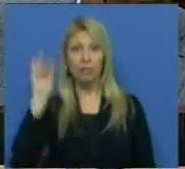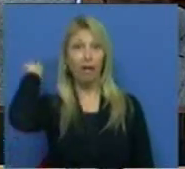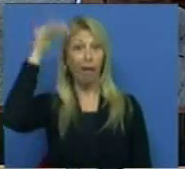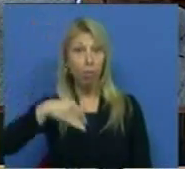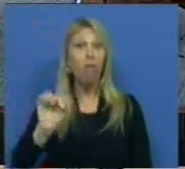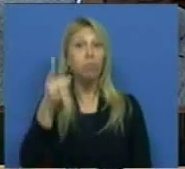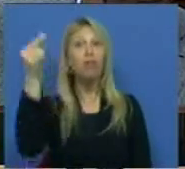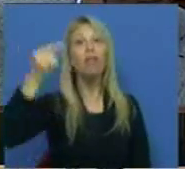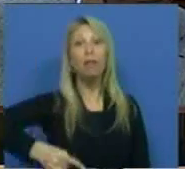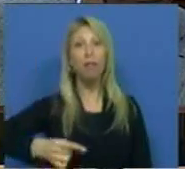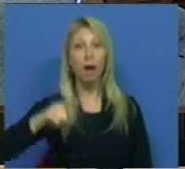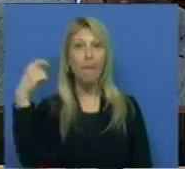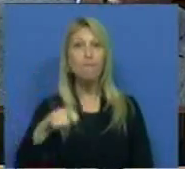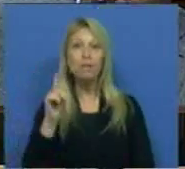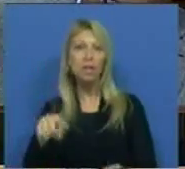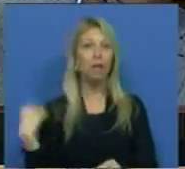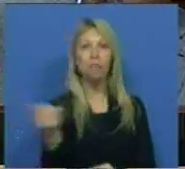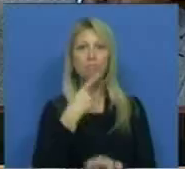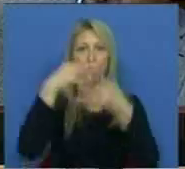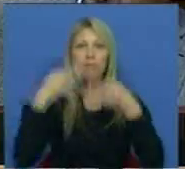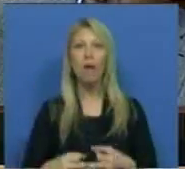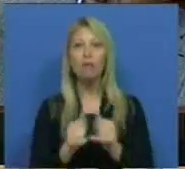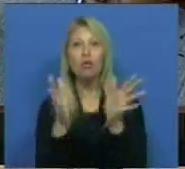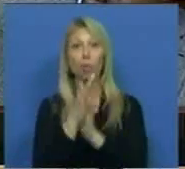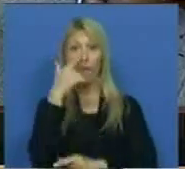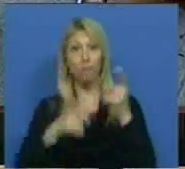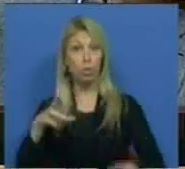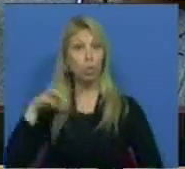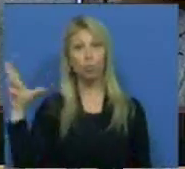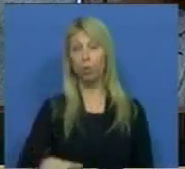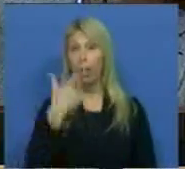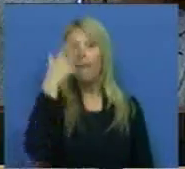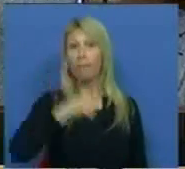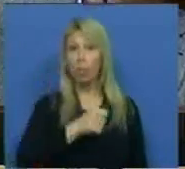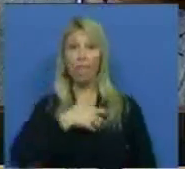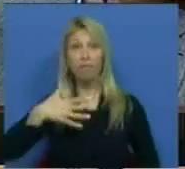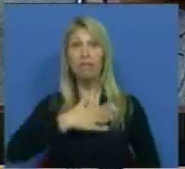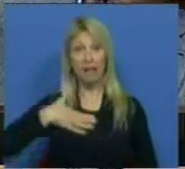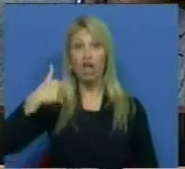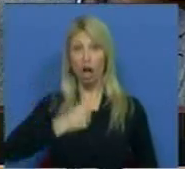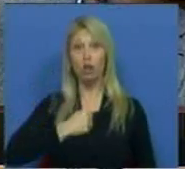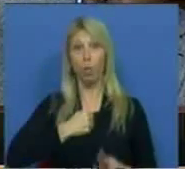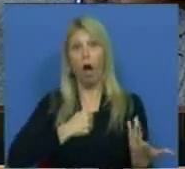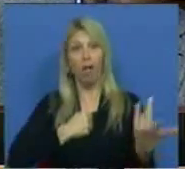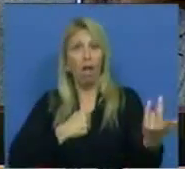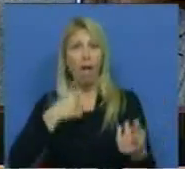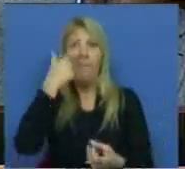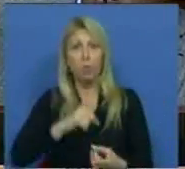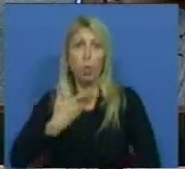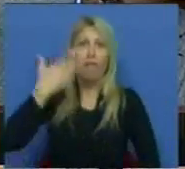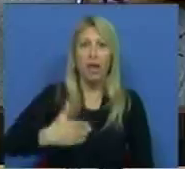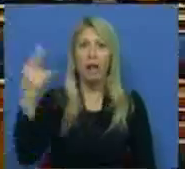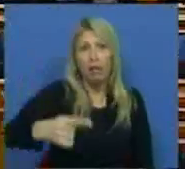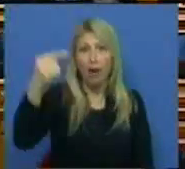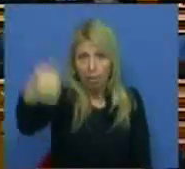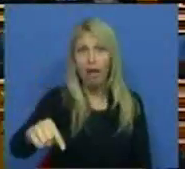deveria ser o Presidente de todos os portugueses e as pessoas transsexuais são evidentemente cidadãs portuguesas.